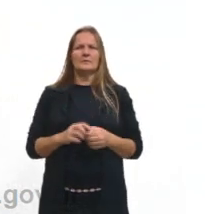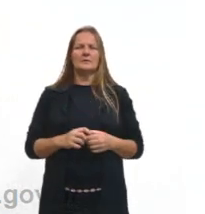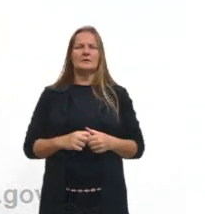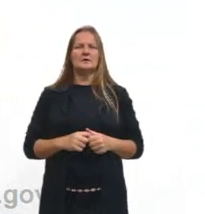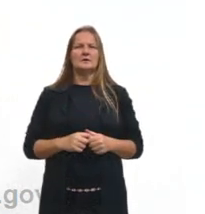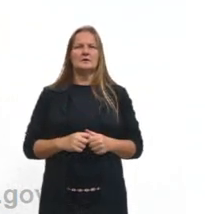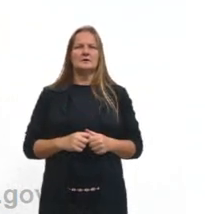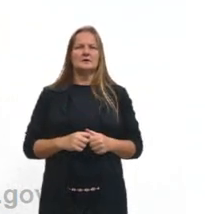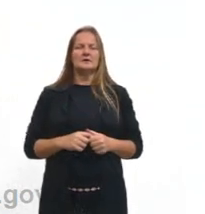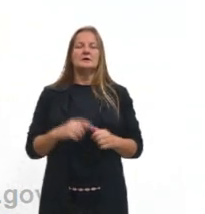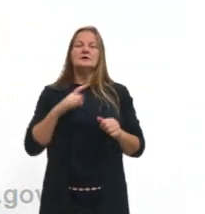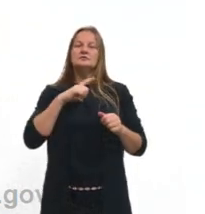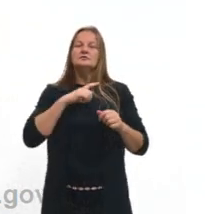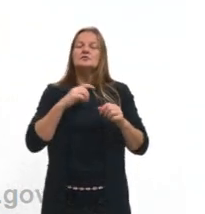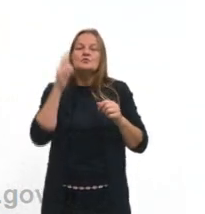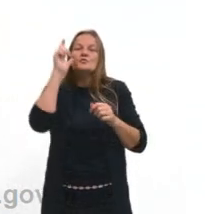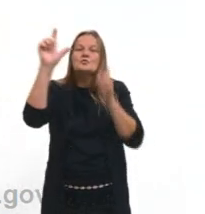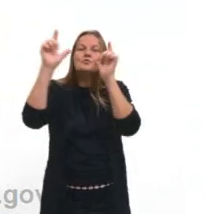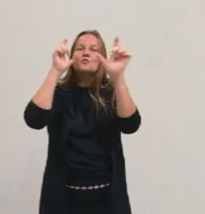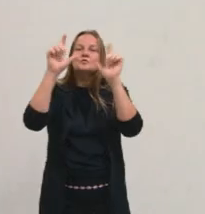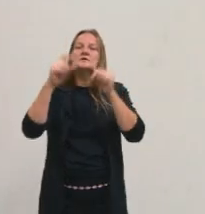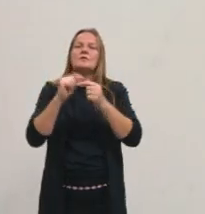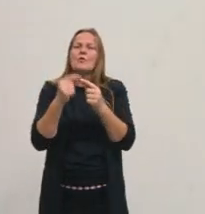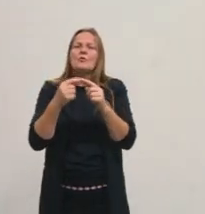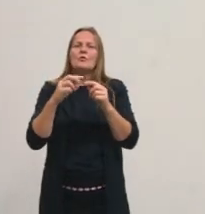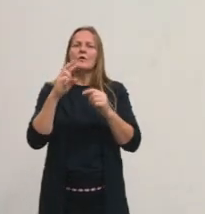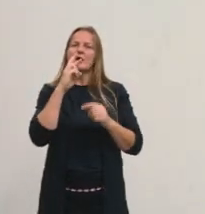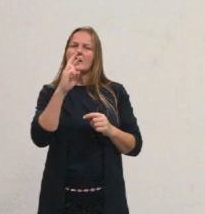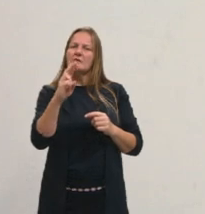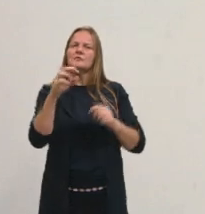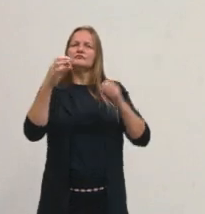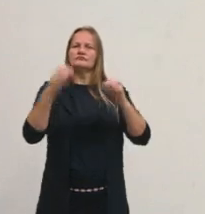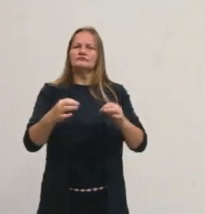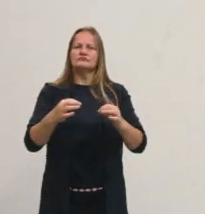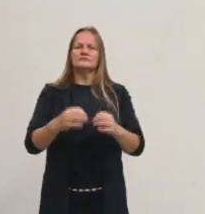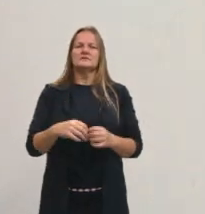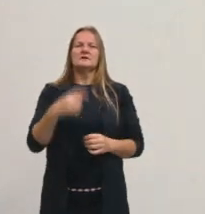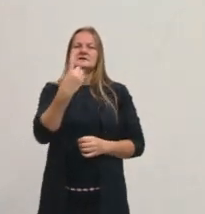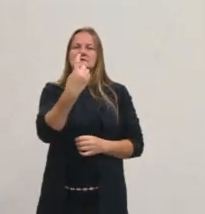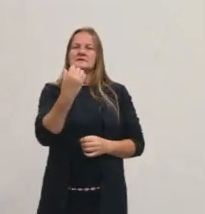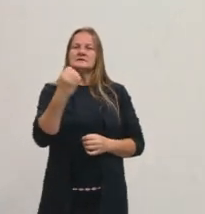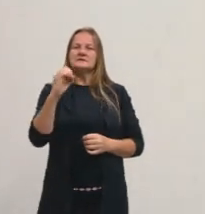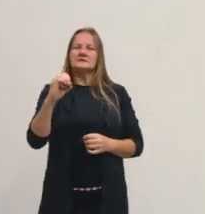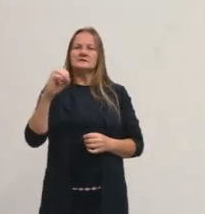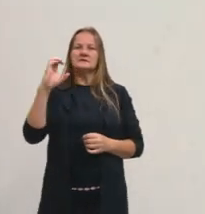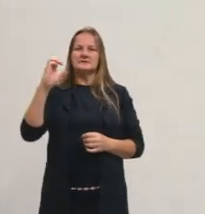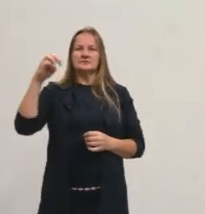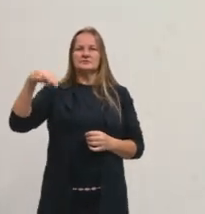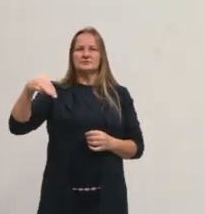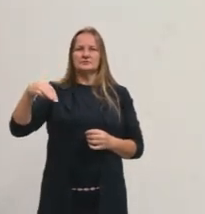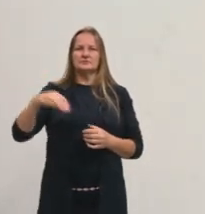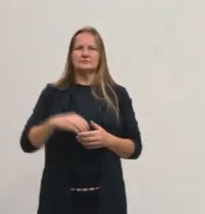que a gente também consegue chegar naquele resultado. 160 centímetros.